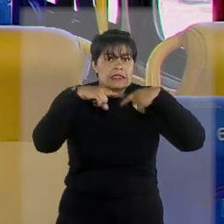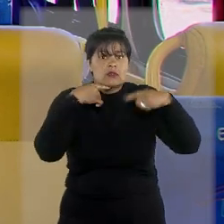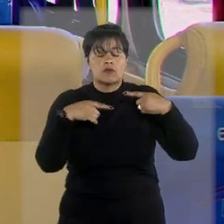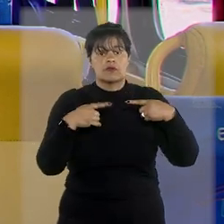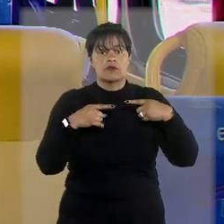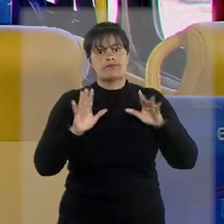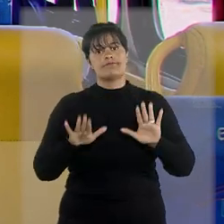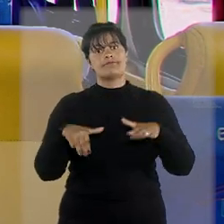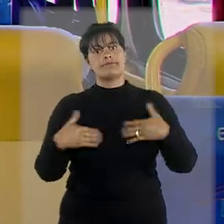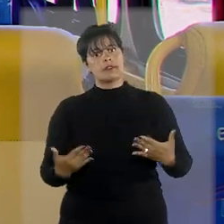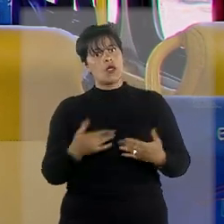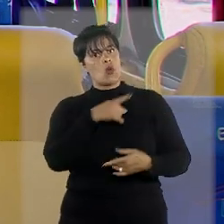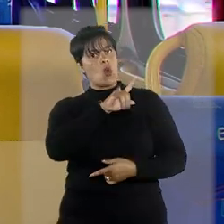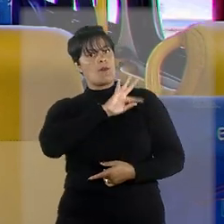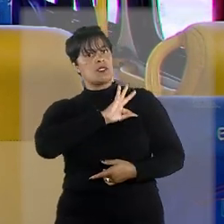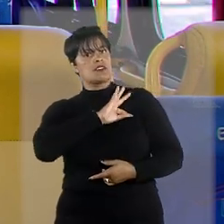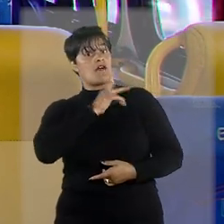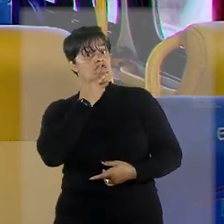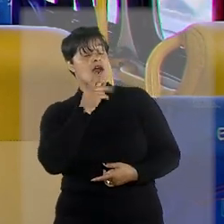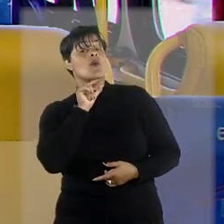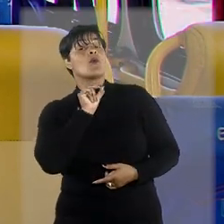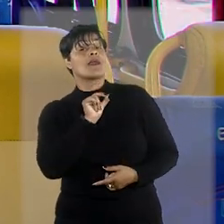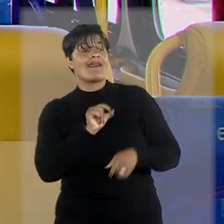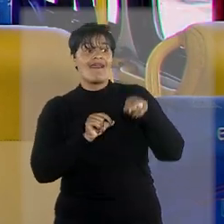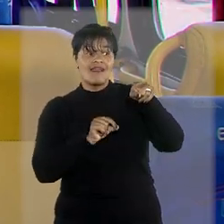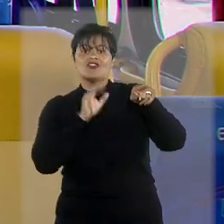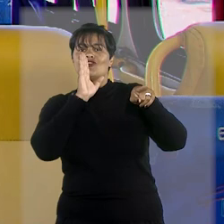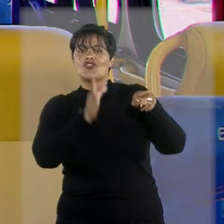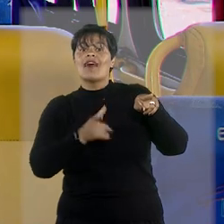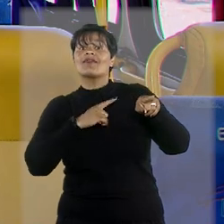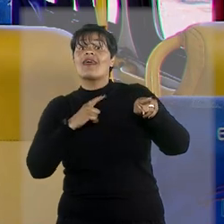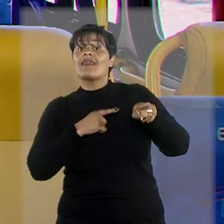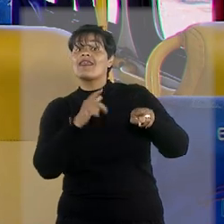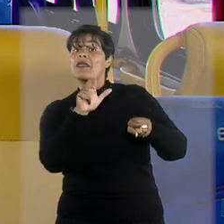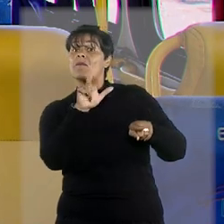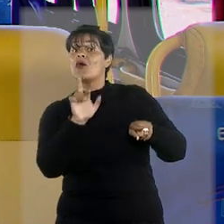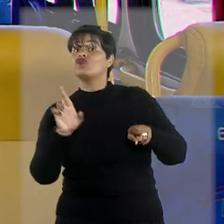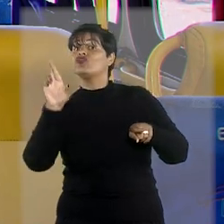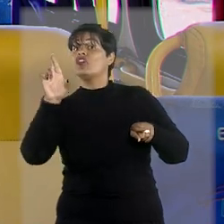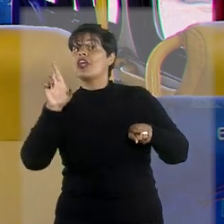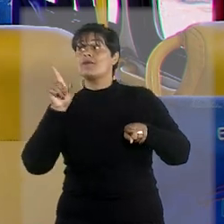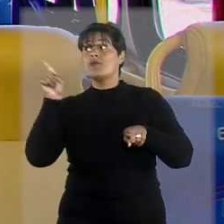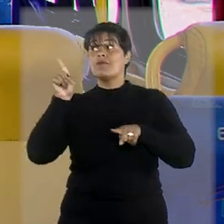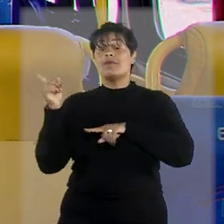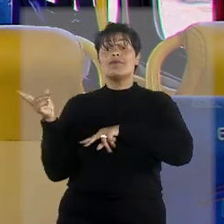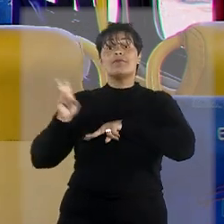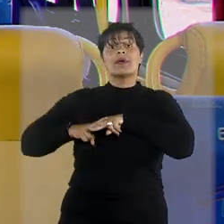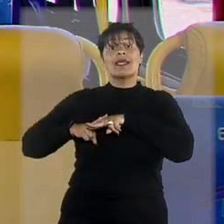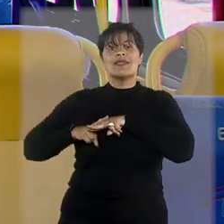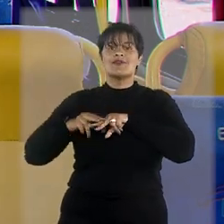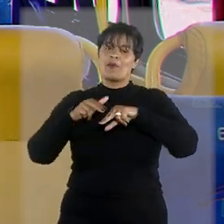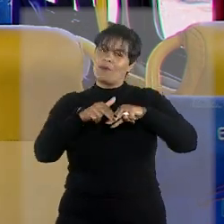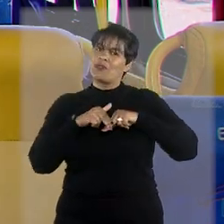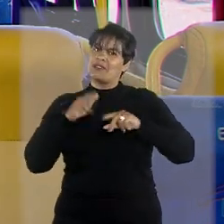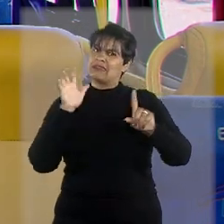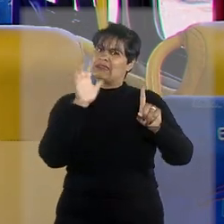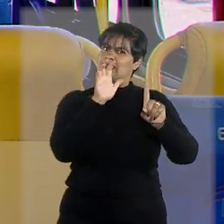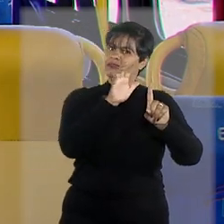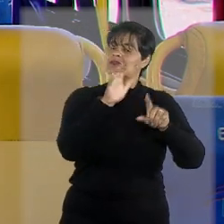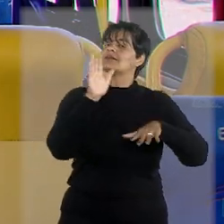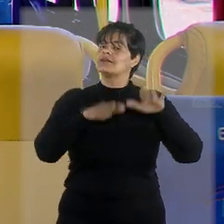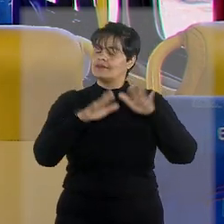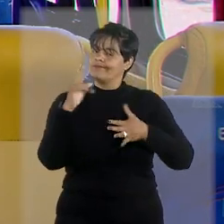isso, um policial teria alertado que um deles, irmão gêmeo do acusado, já estaria preso, influenciando assim no